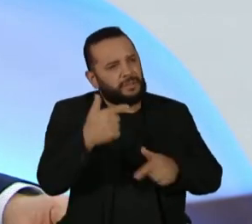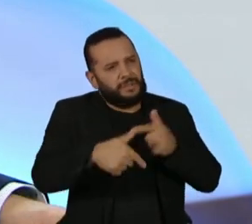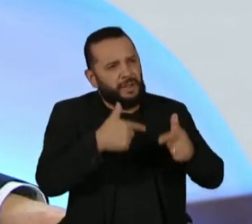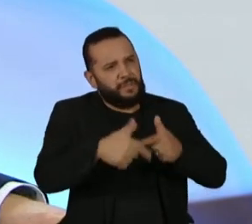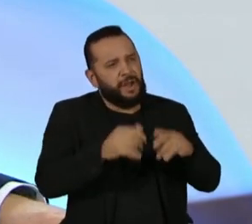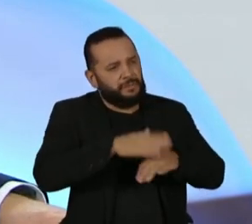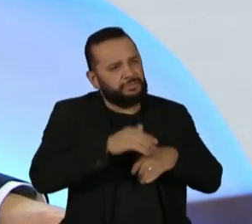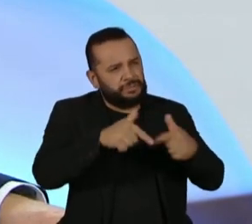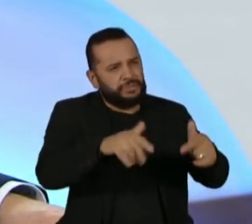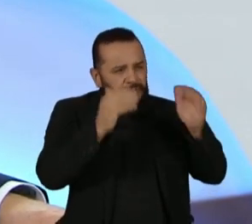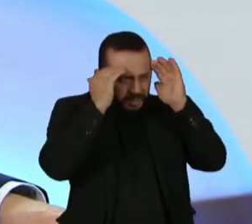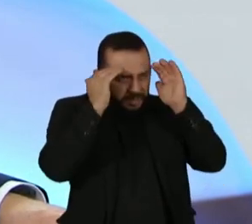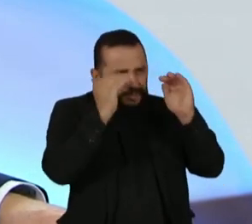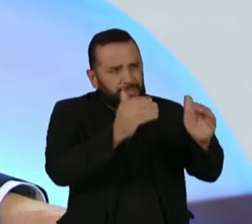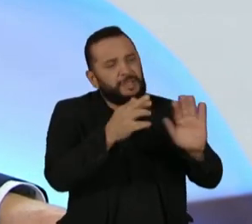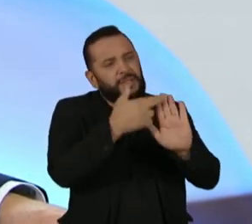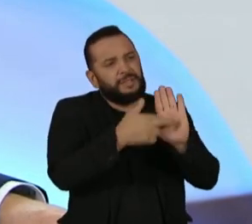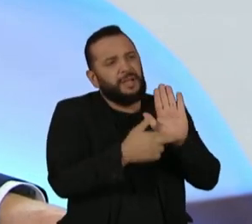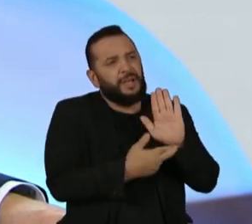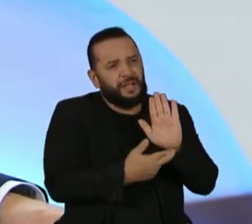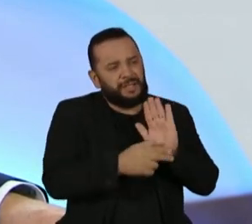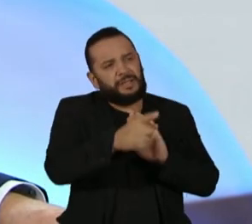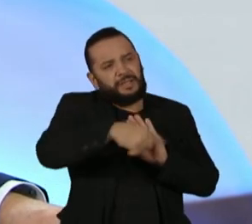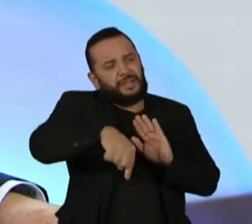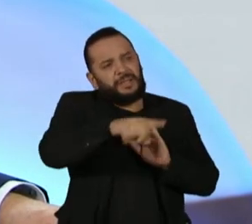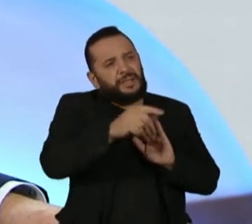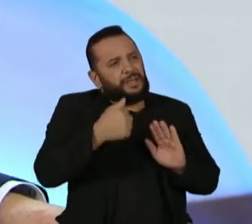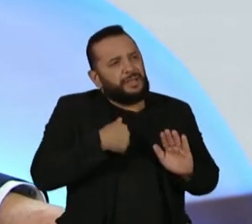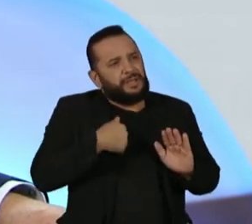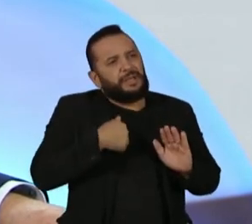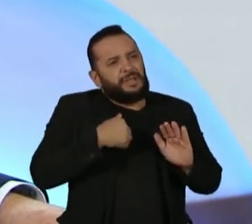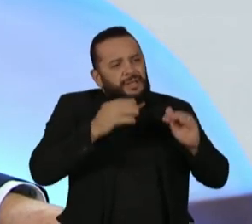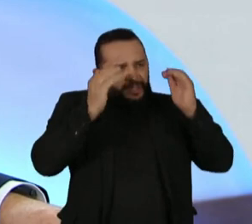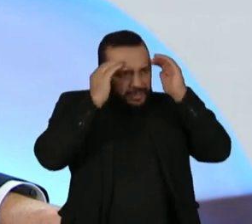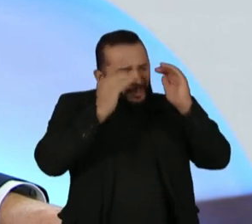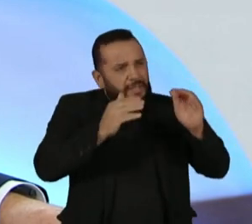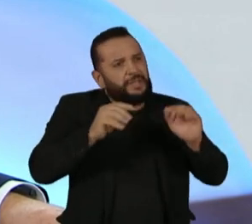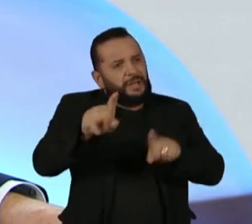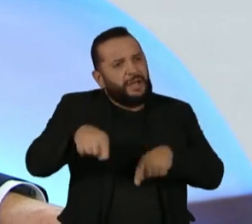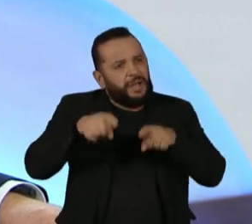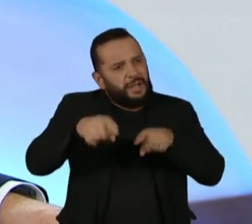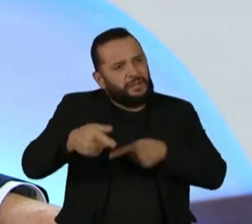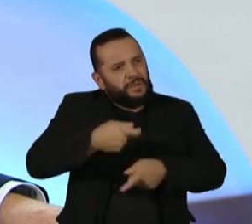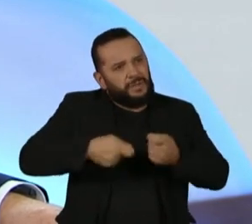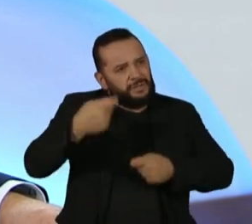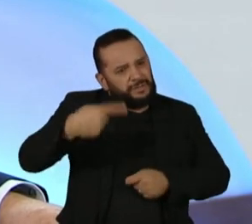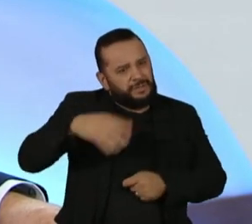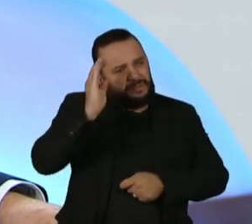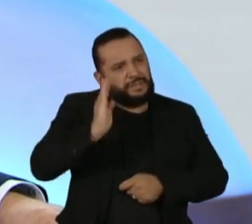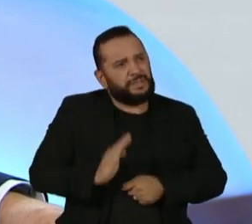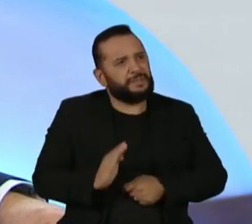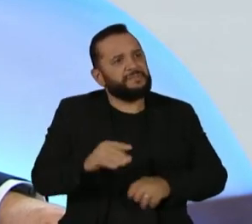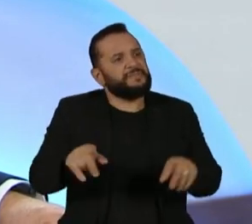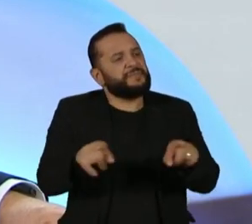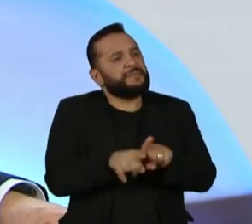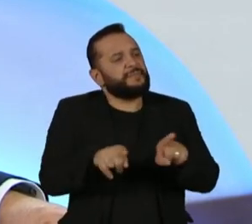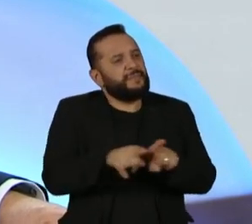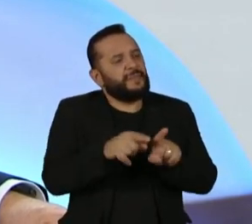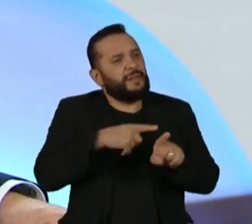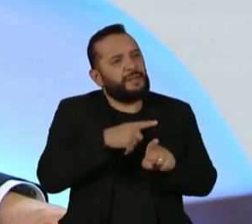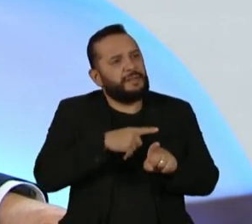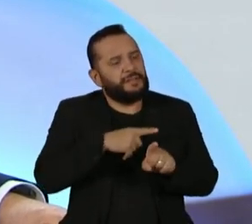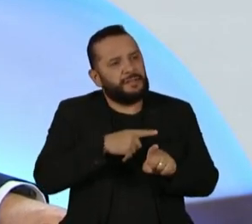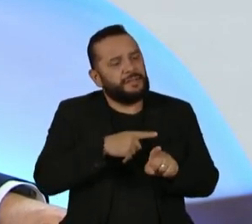com respeito às regras, que ele faça o seu papel respeitando o agronegócio brasileiro, respeitando as